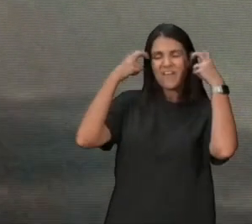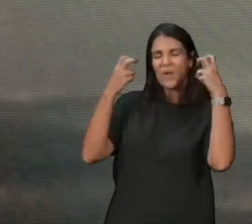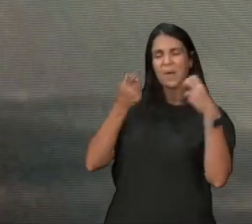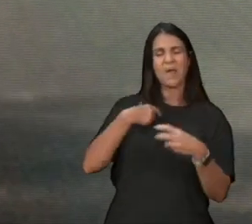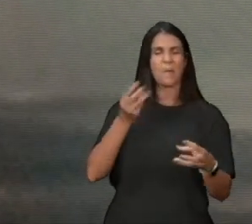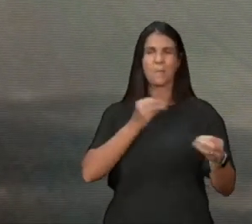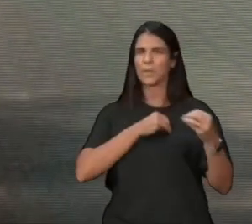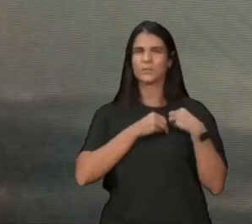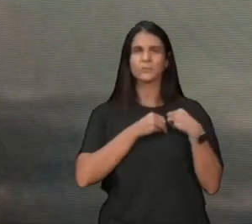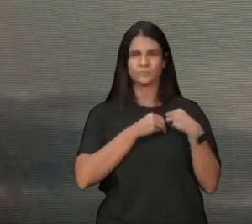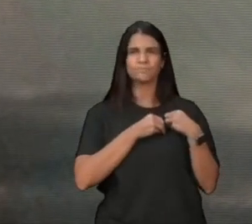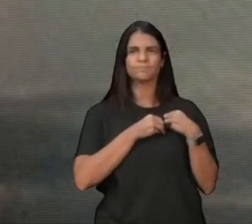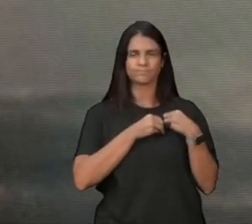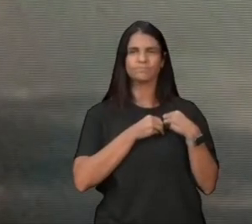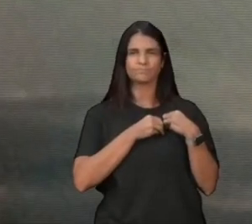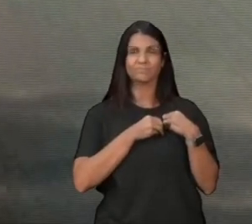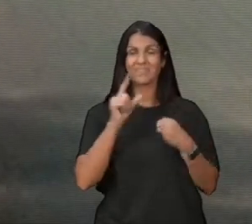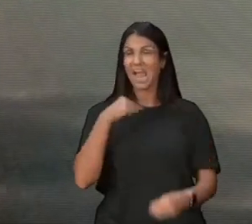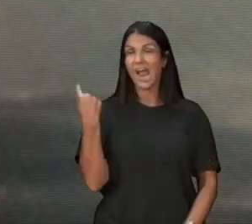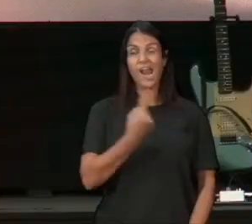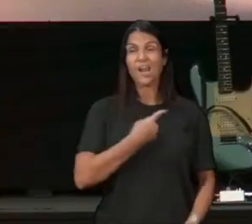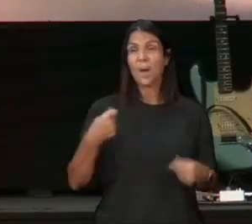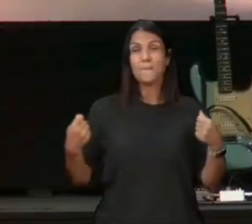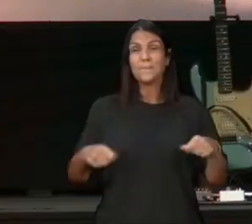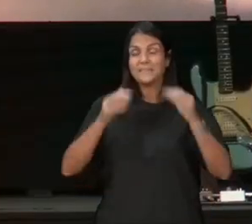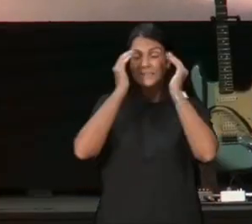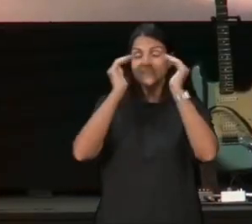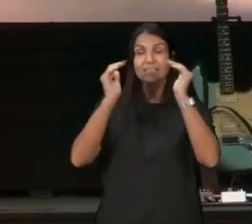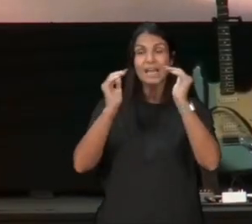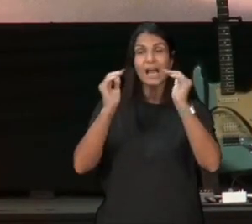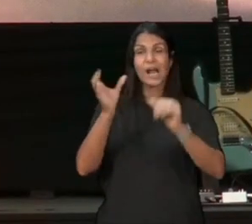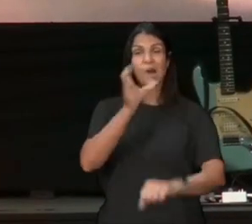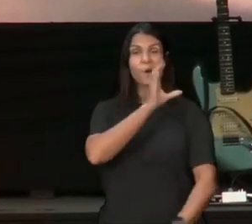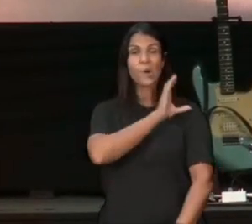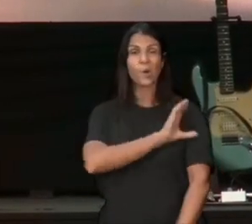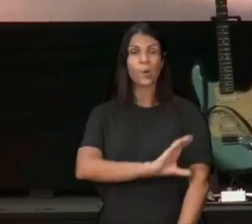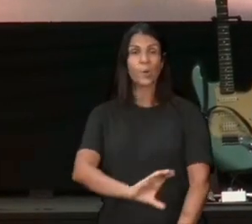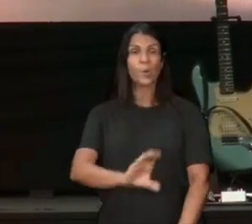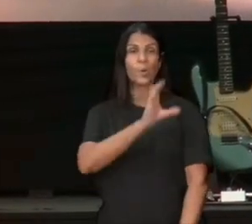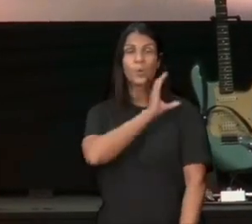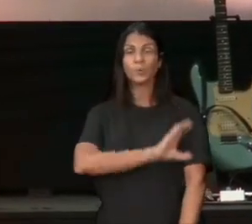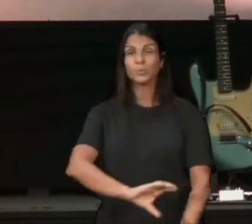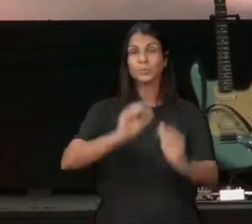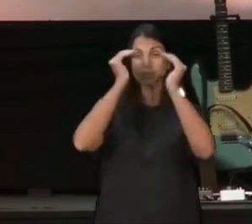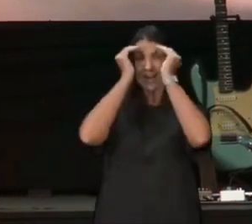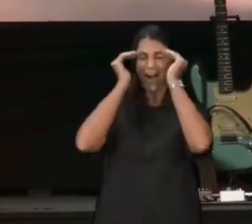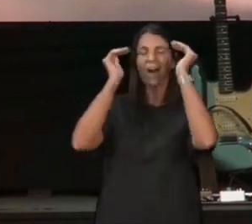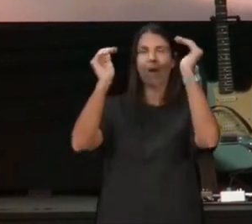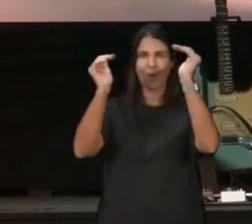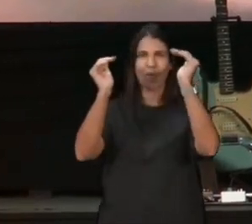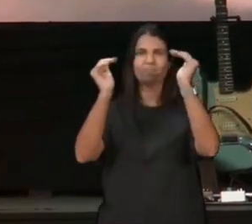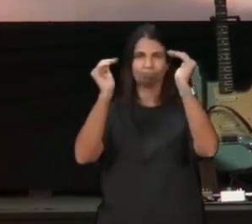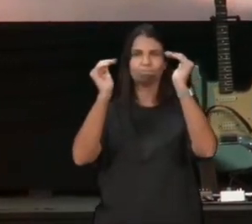quando a gente começa a ter, essa cultura da honra, a gente começa, a tratar as pessoas com amor, pelo que elas fazem por nós, na igreja,